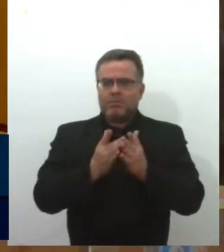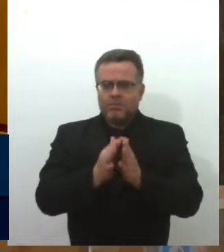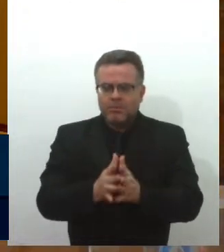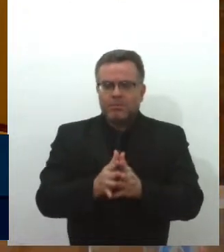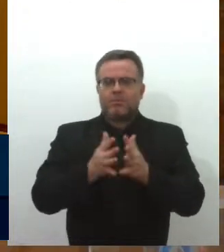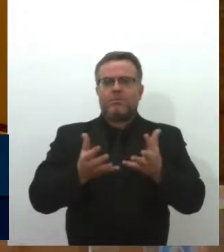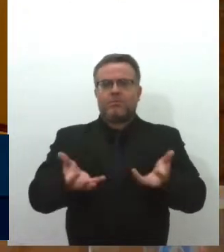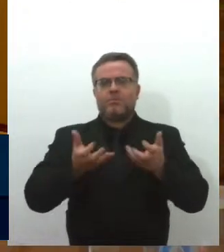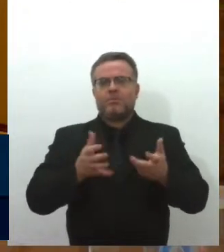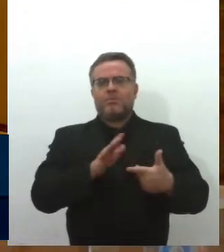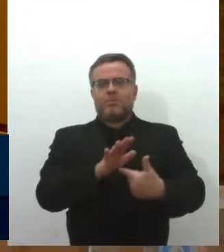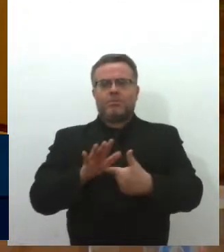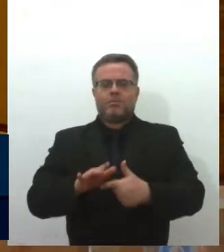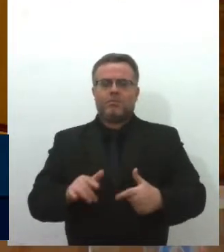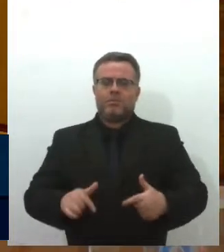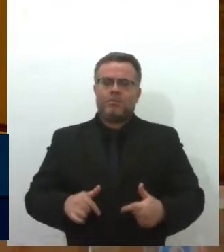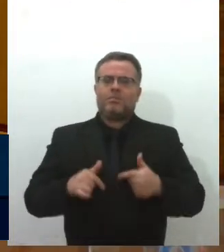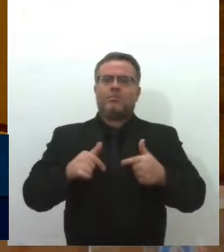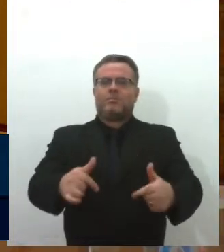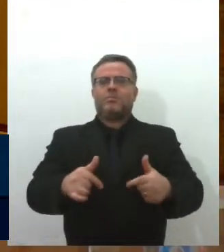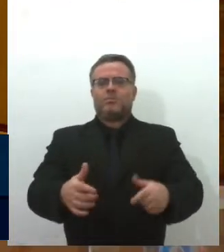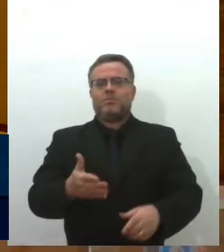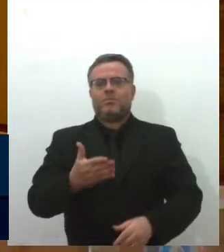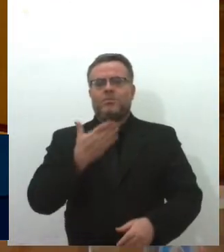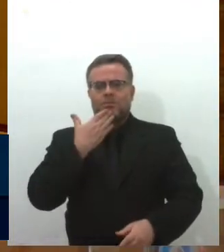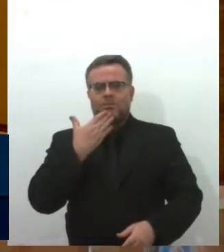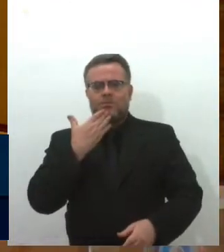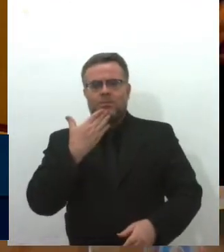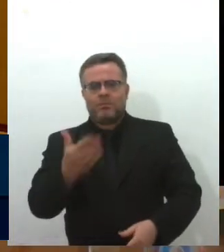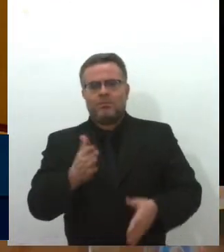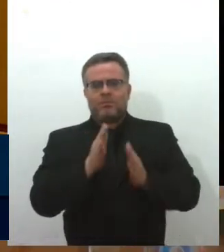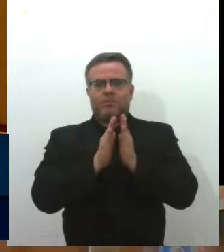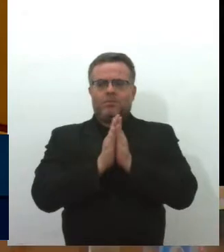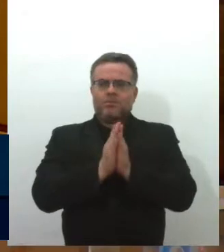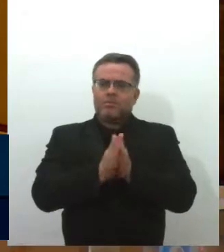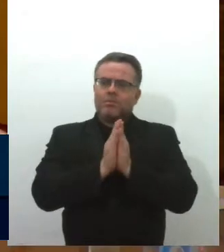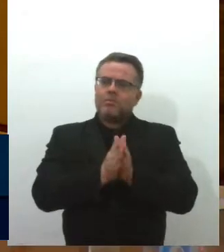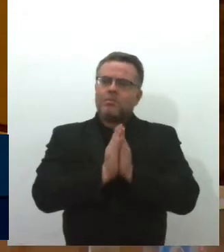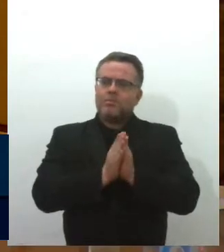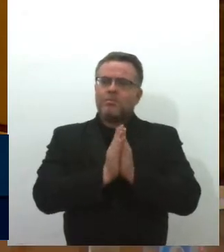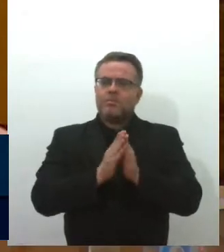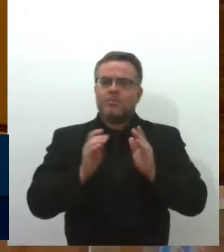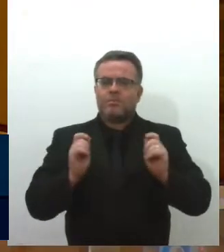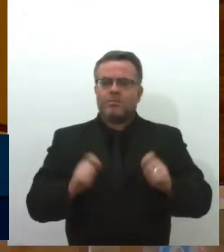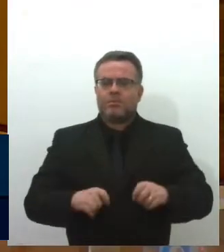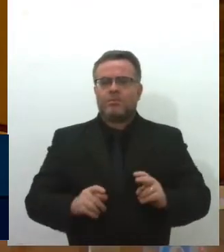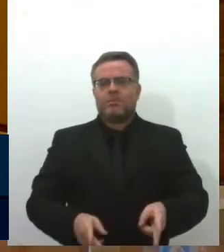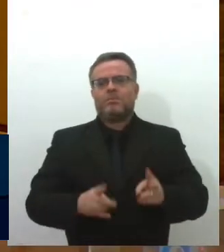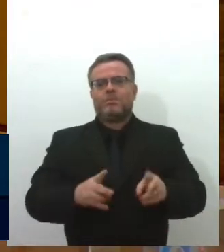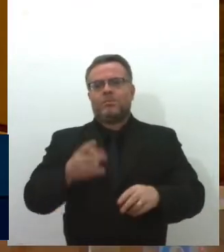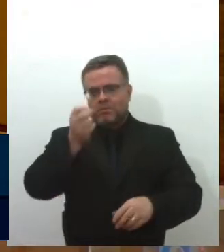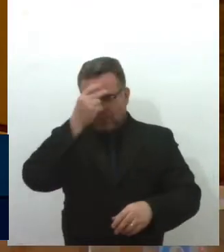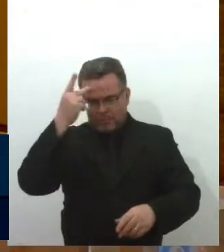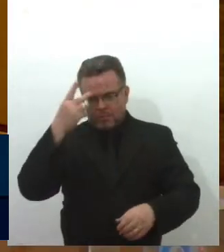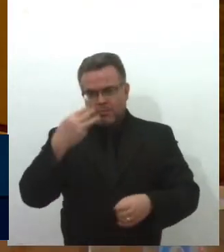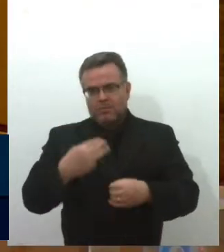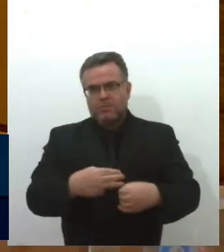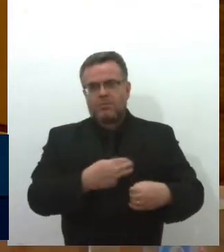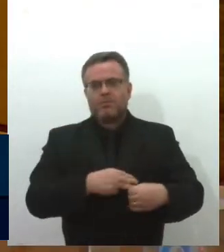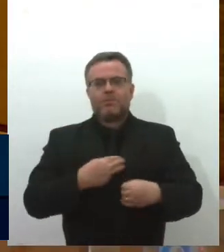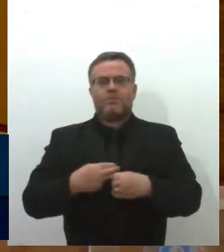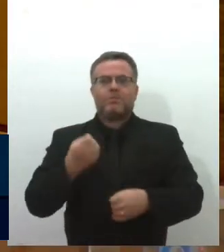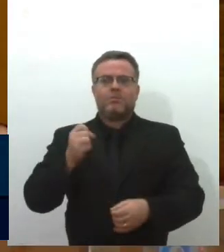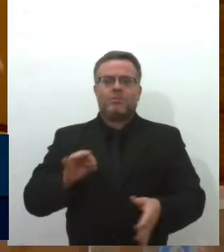pleitear, pedir encarecidamente aos prefeitos do município de